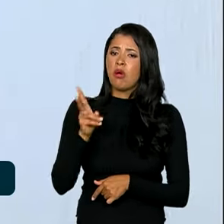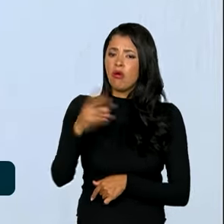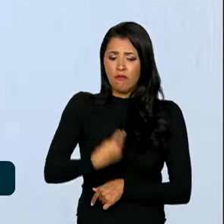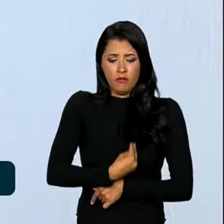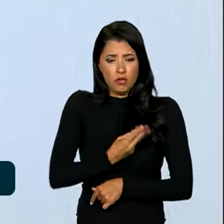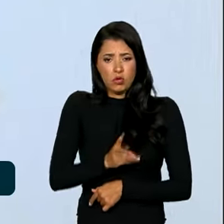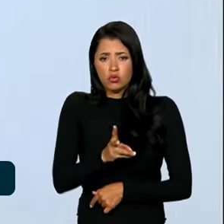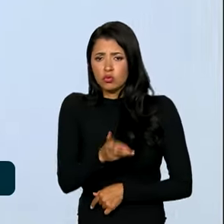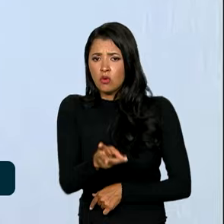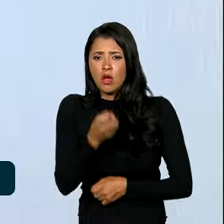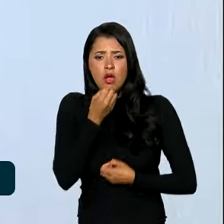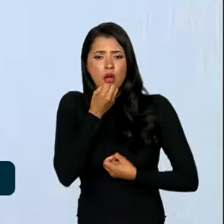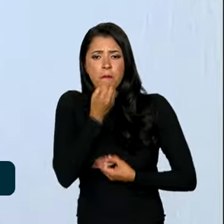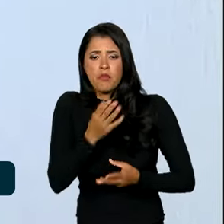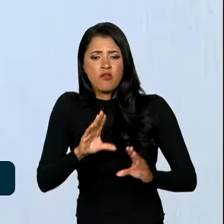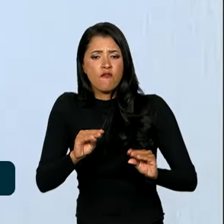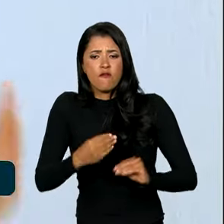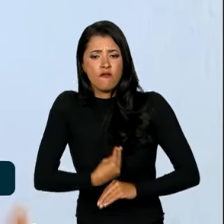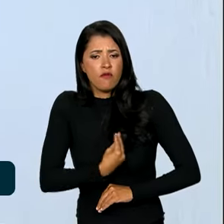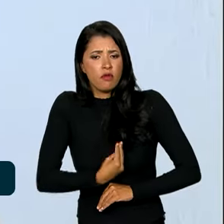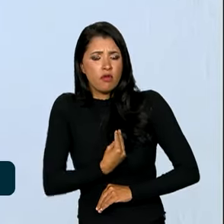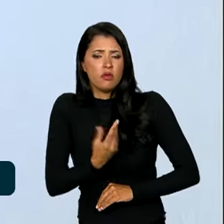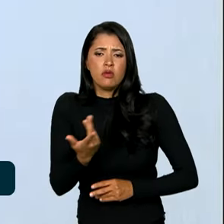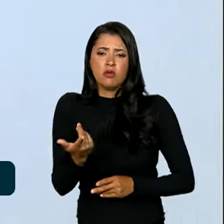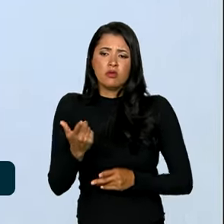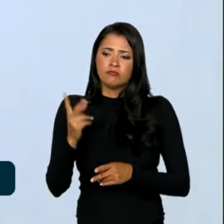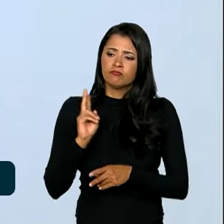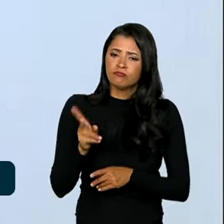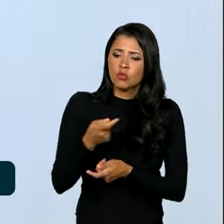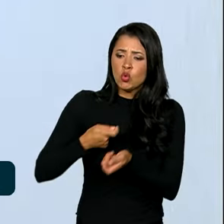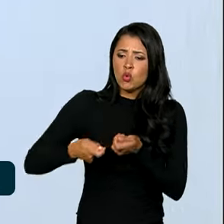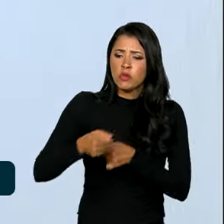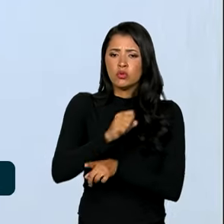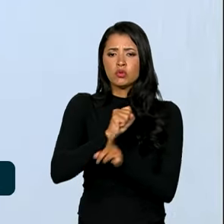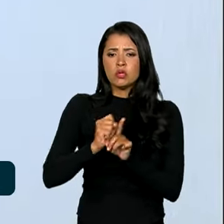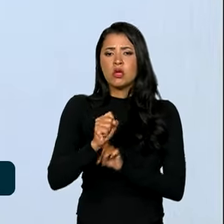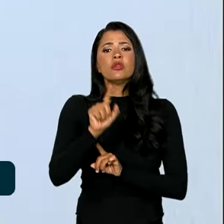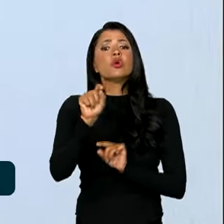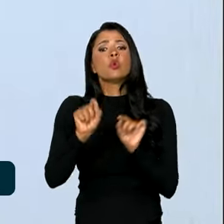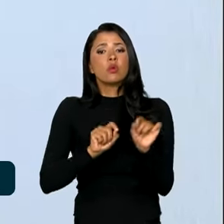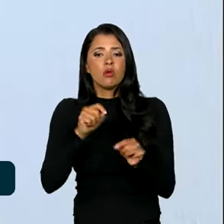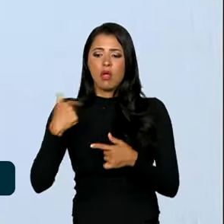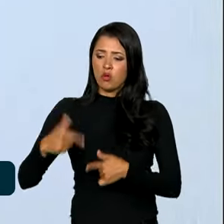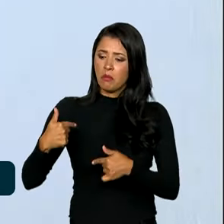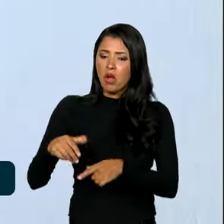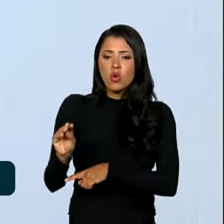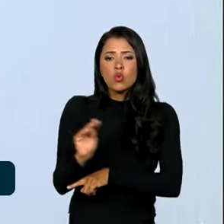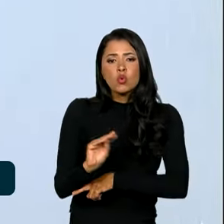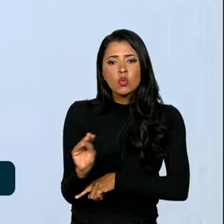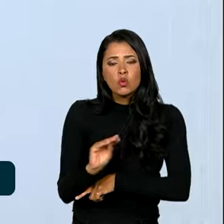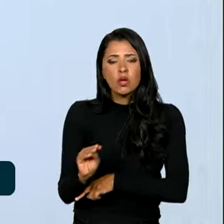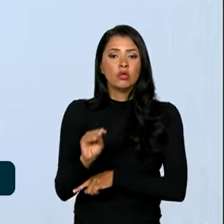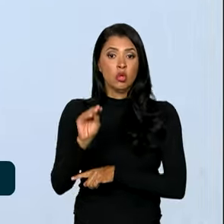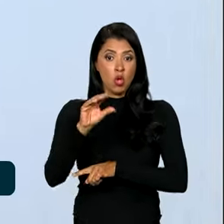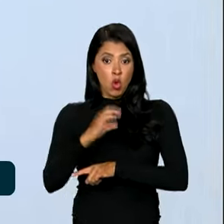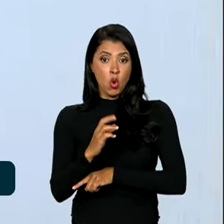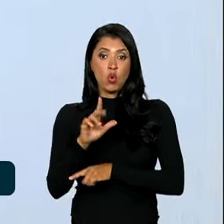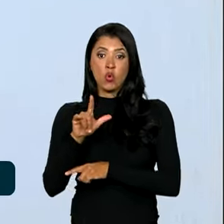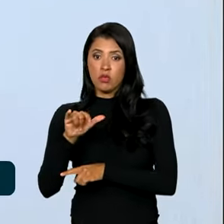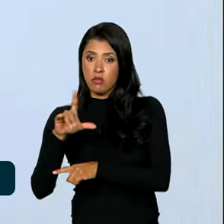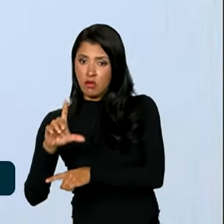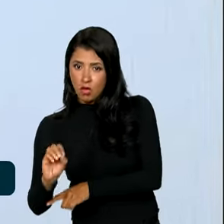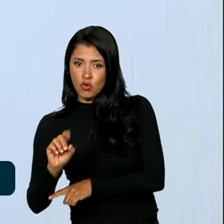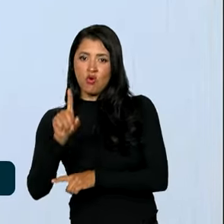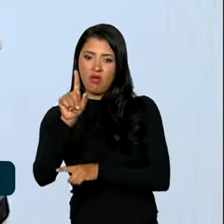da vida, o bem-estar das pessoas, o funcionamento da economia e da sociedade. Que é o quê? É o trabalho de cuidados. O cuidado é um